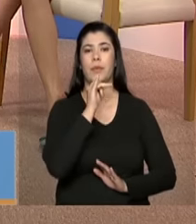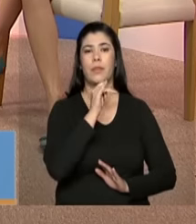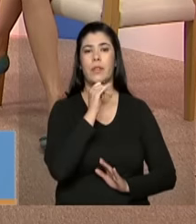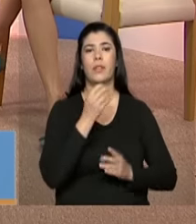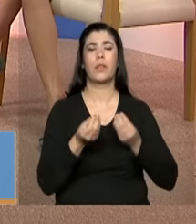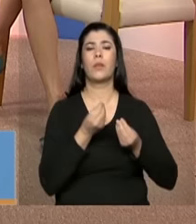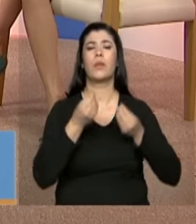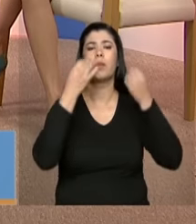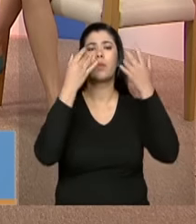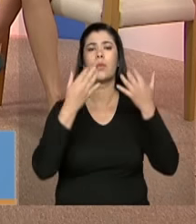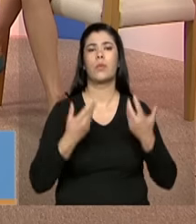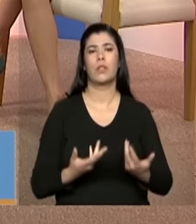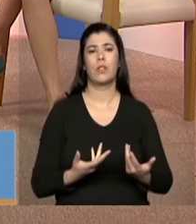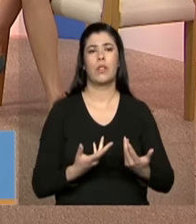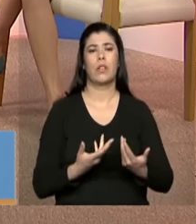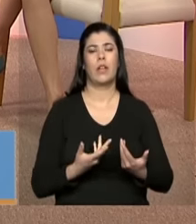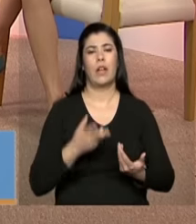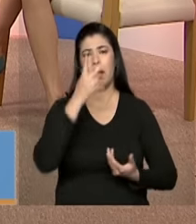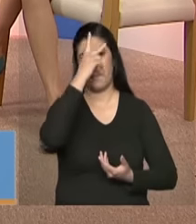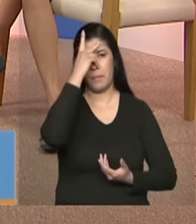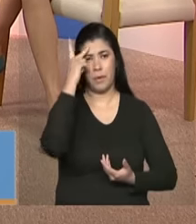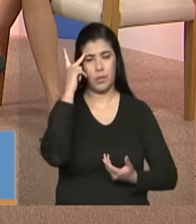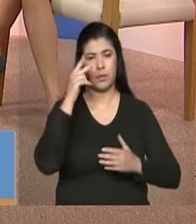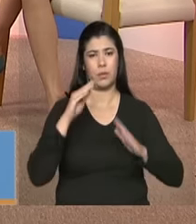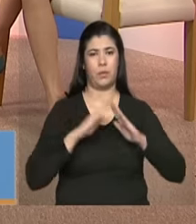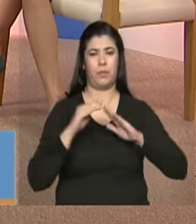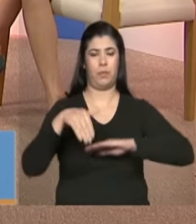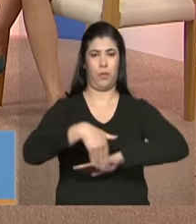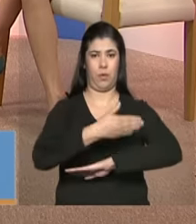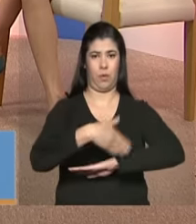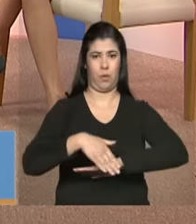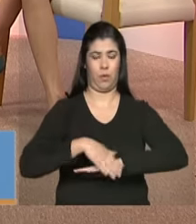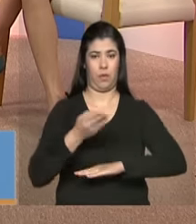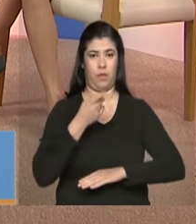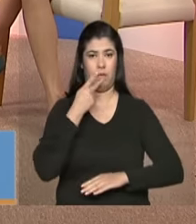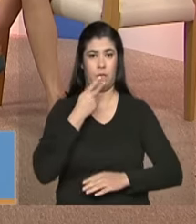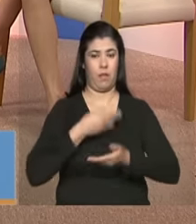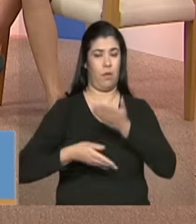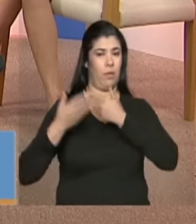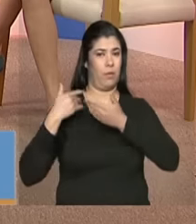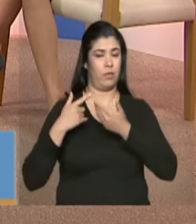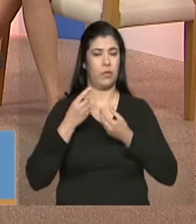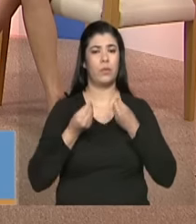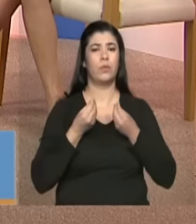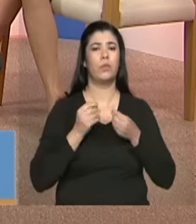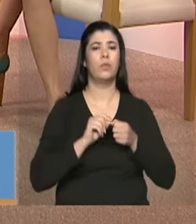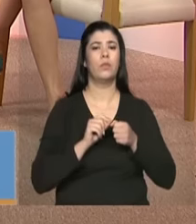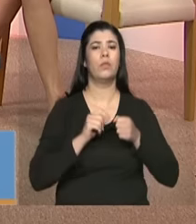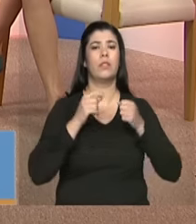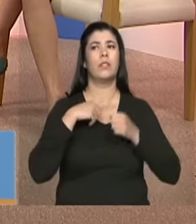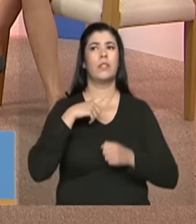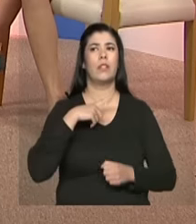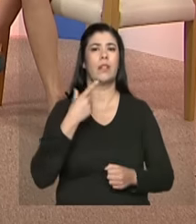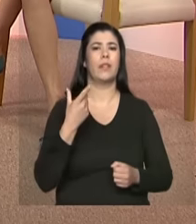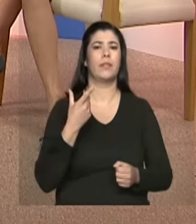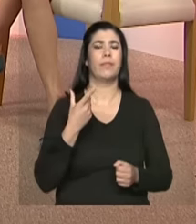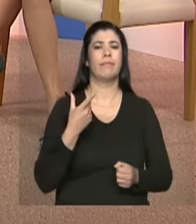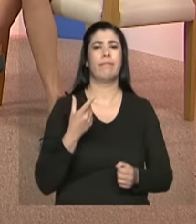população em situação de rua. Você até mencionou no bloco anterior, nós sabemos que há um imaginário